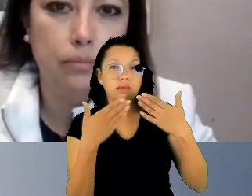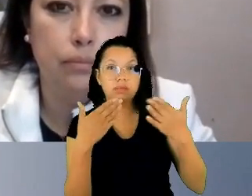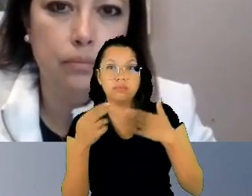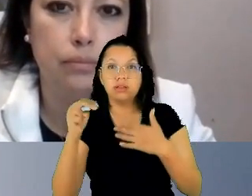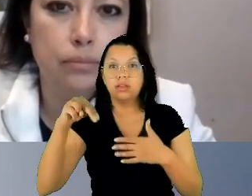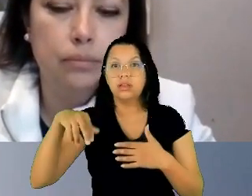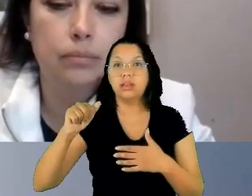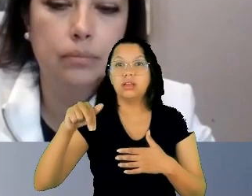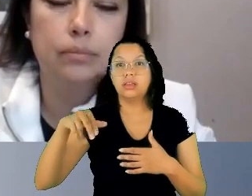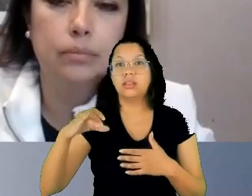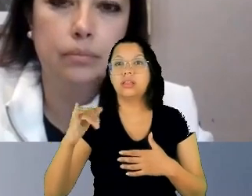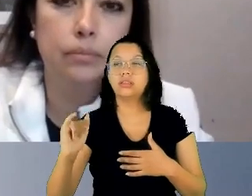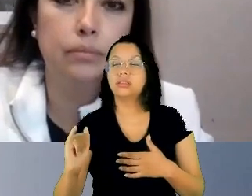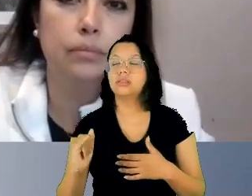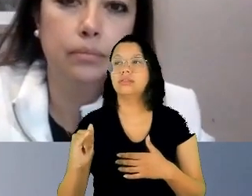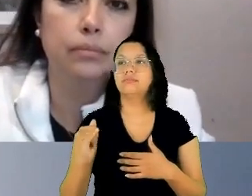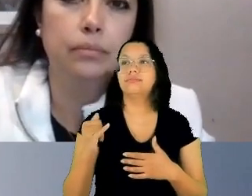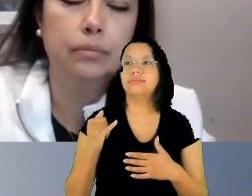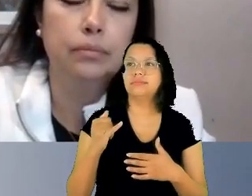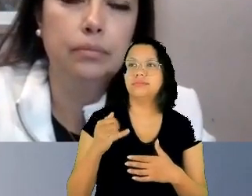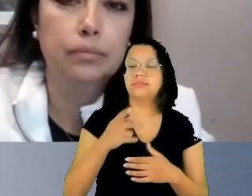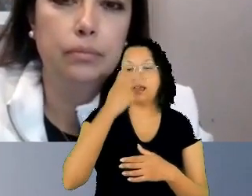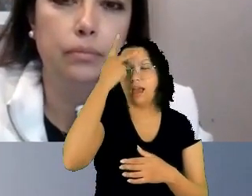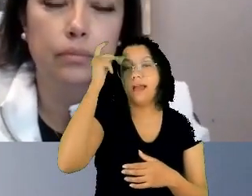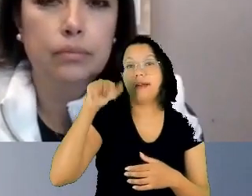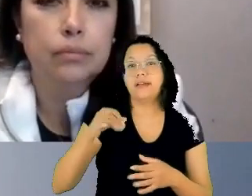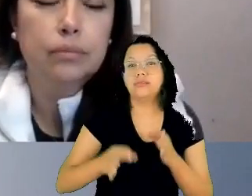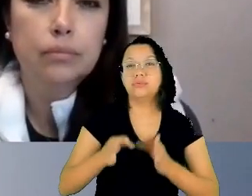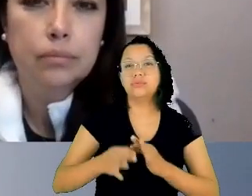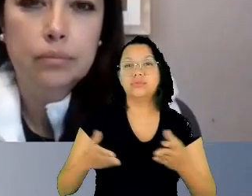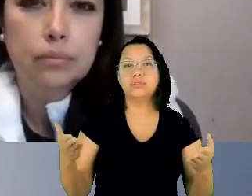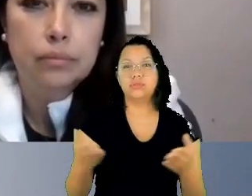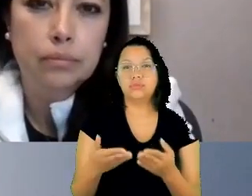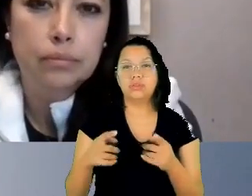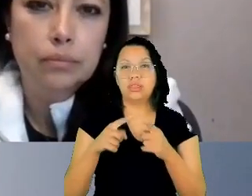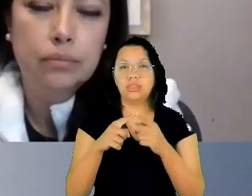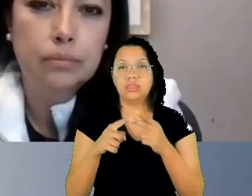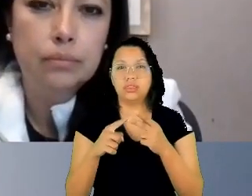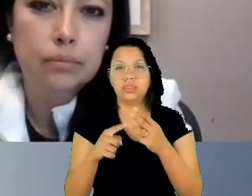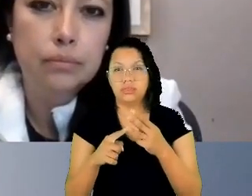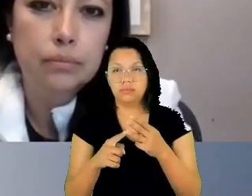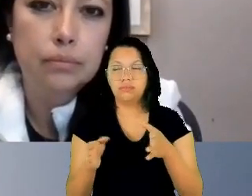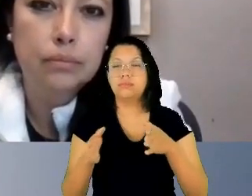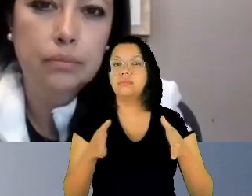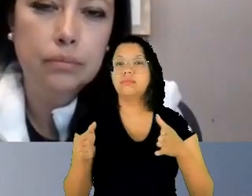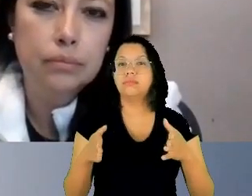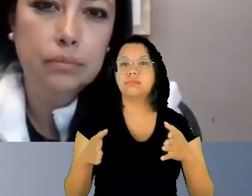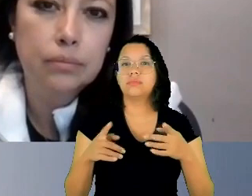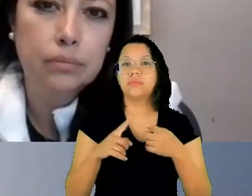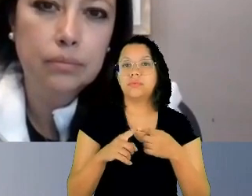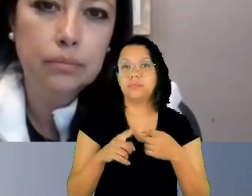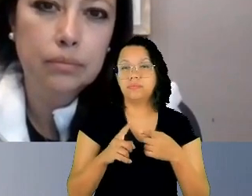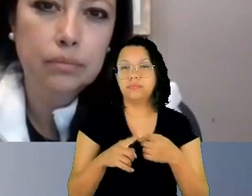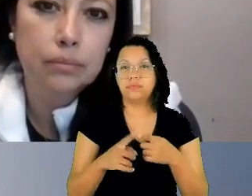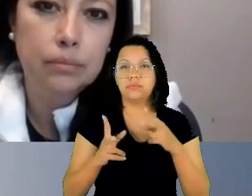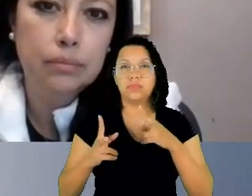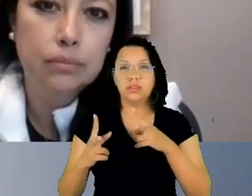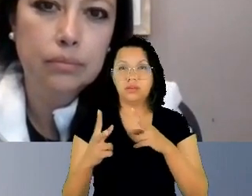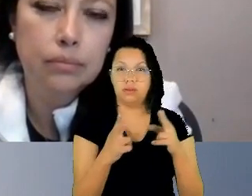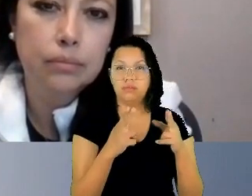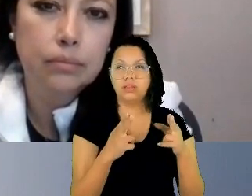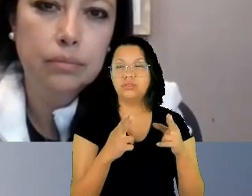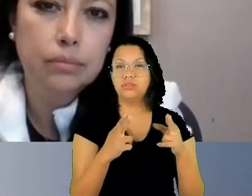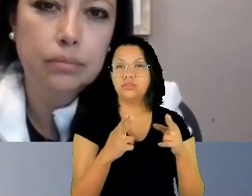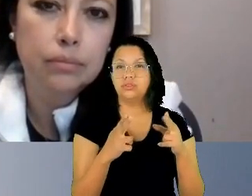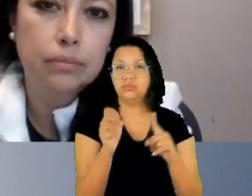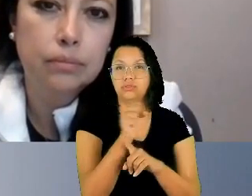justiça hoje carrega três dimensões. A justiça como igualdade socioeconômica, direito à redistribuição,